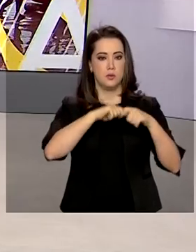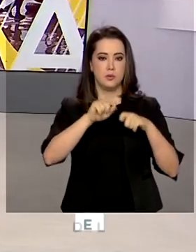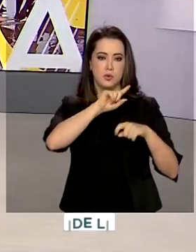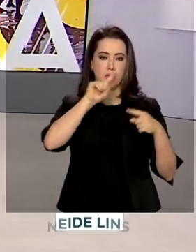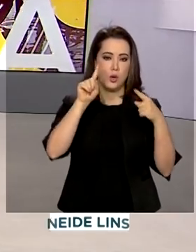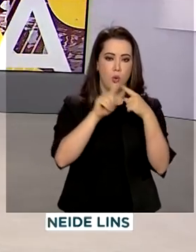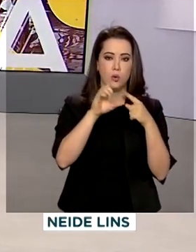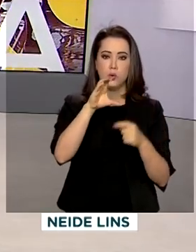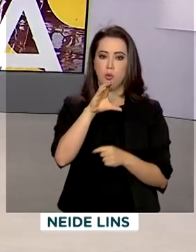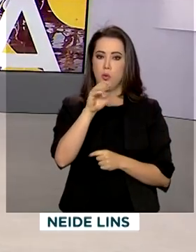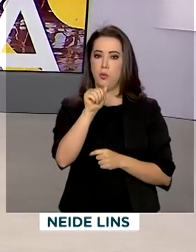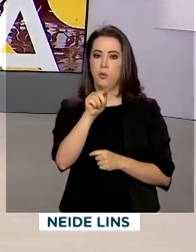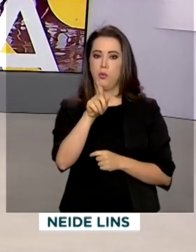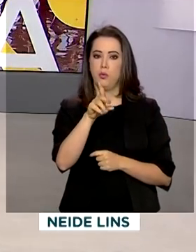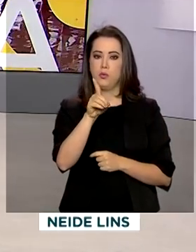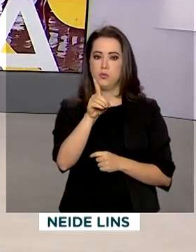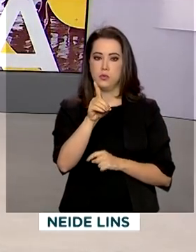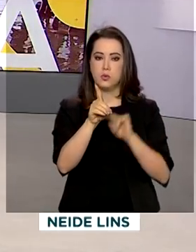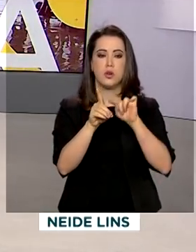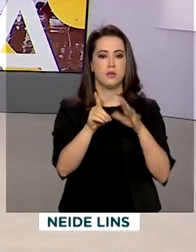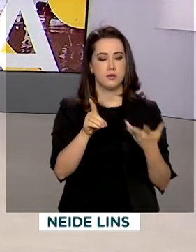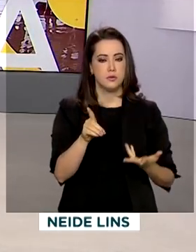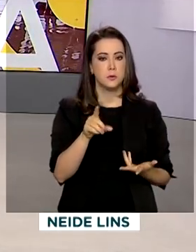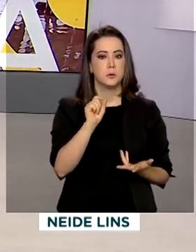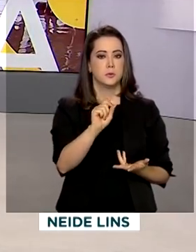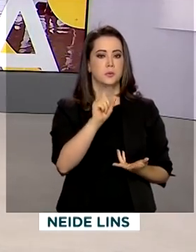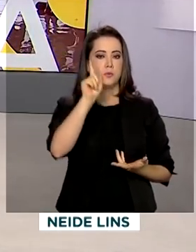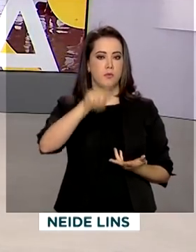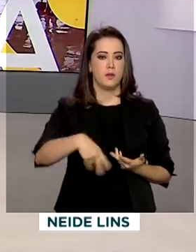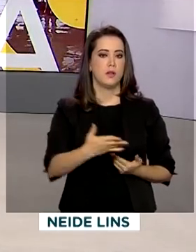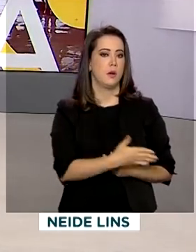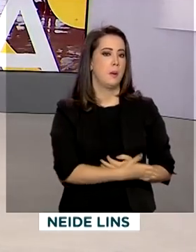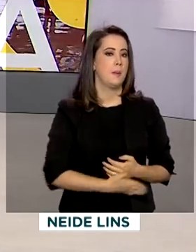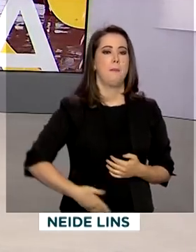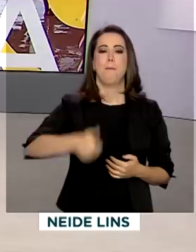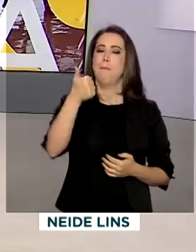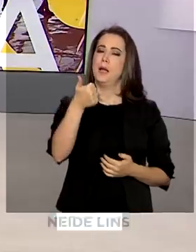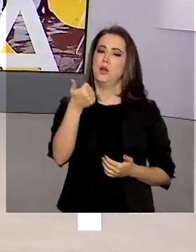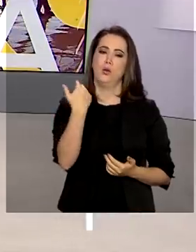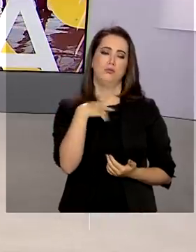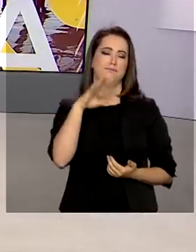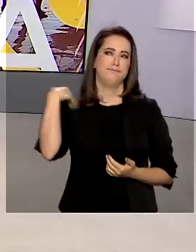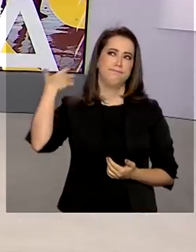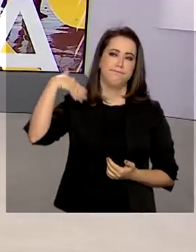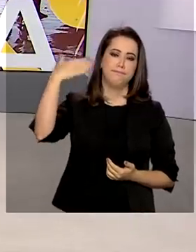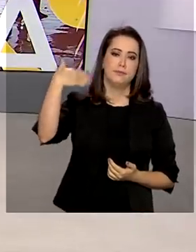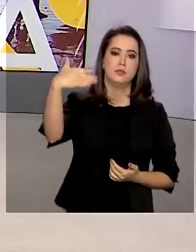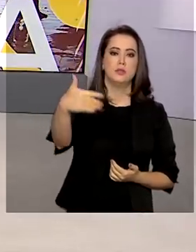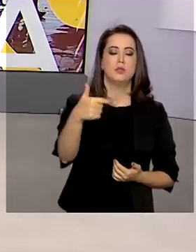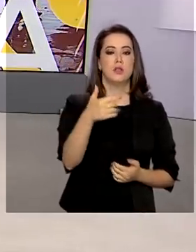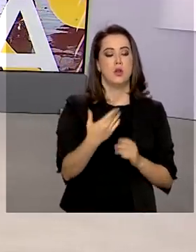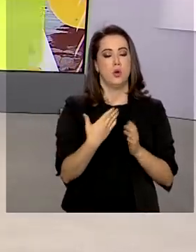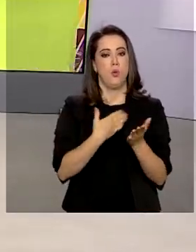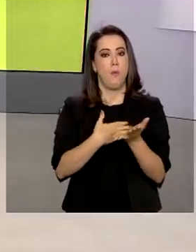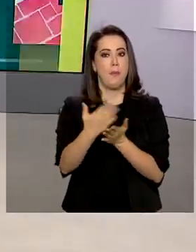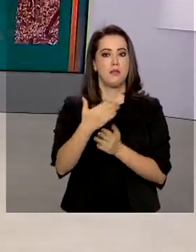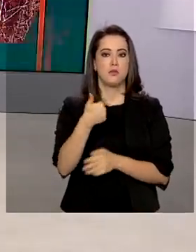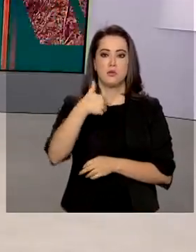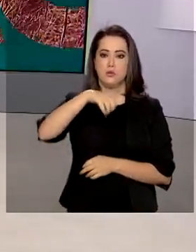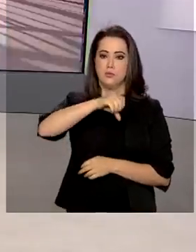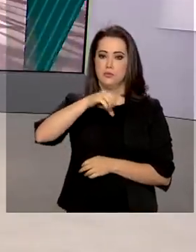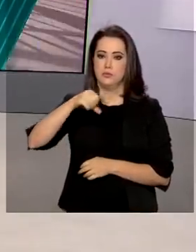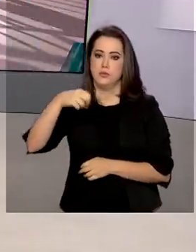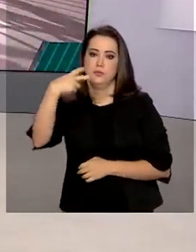com base no Cadastro Geral de Empregados e Desempregados, o CAGED. É o melhor resultado desde o início da série